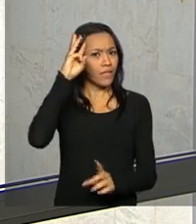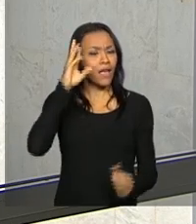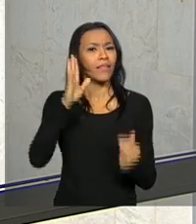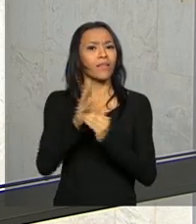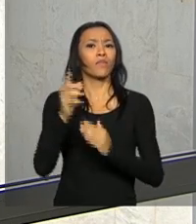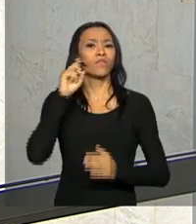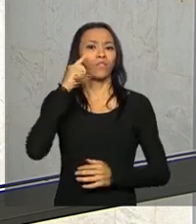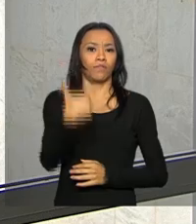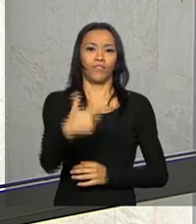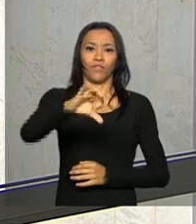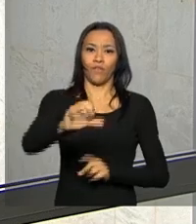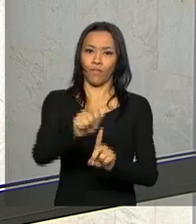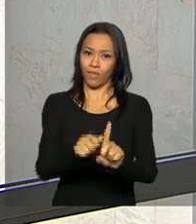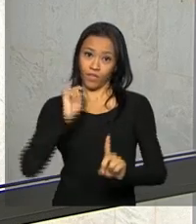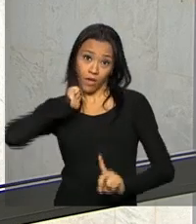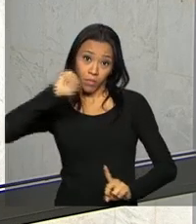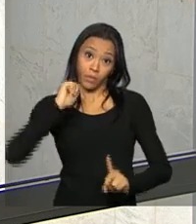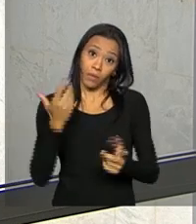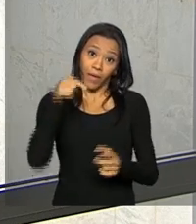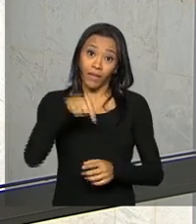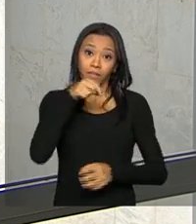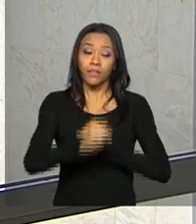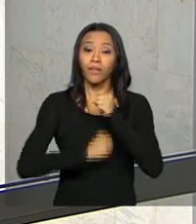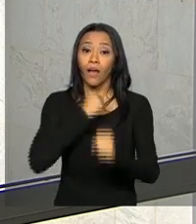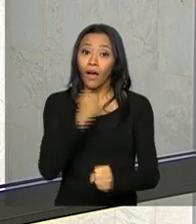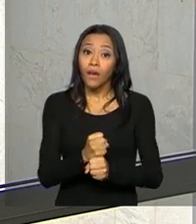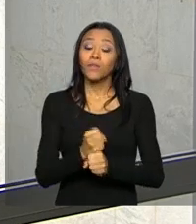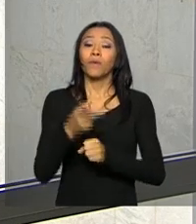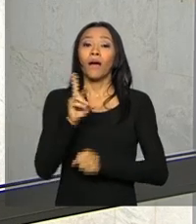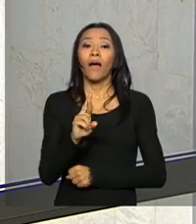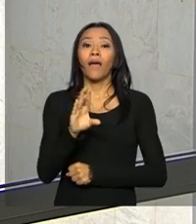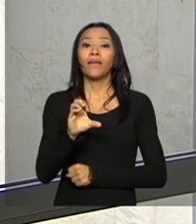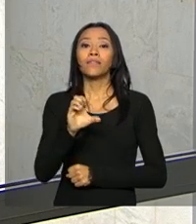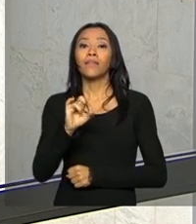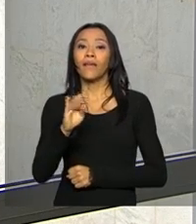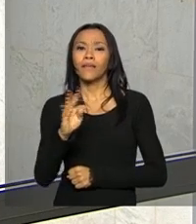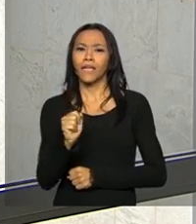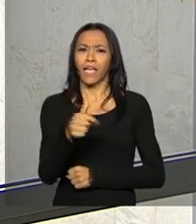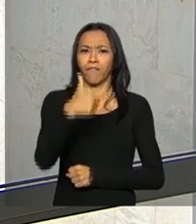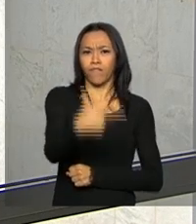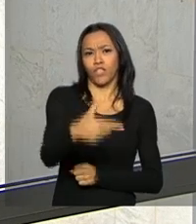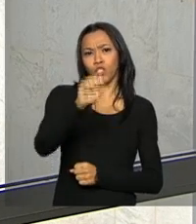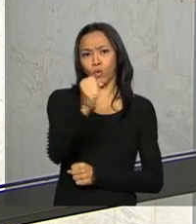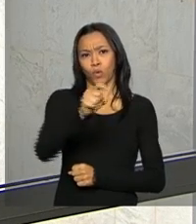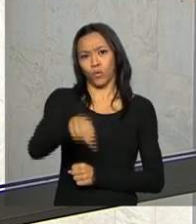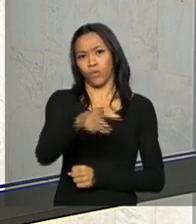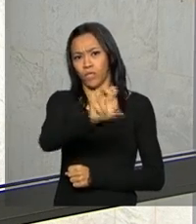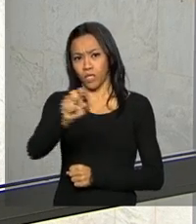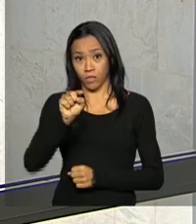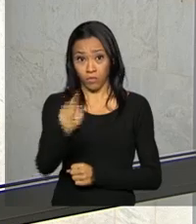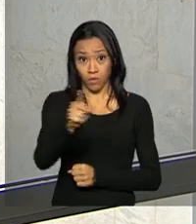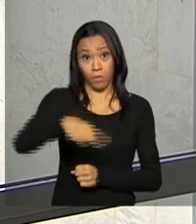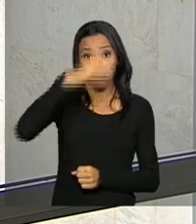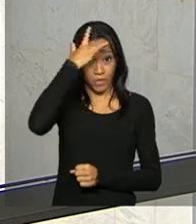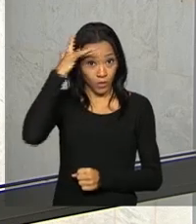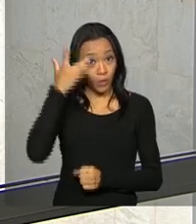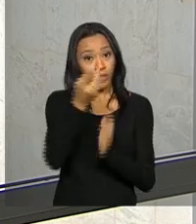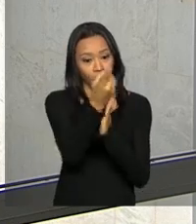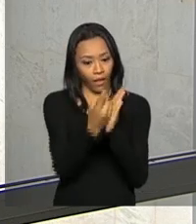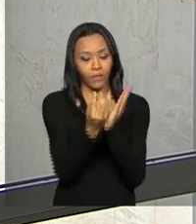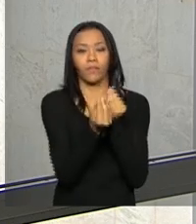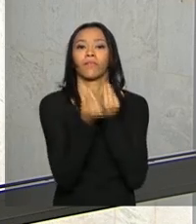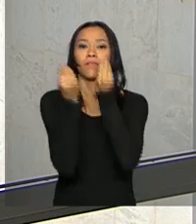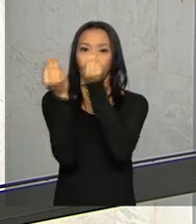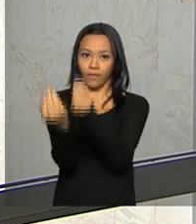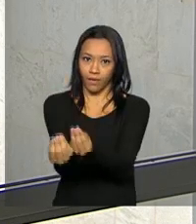dia 29 de abril. Esse ano, expectativa da Receita é que 28 milhões e meio de contribuintes façam a entrega da